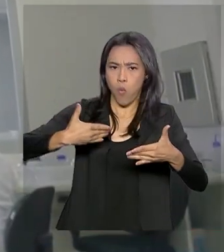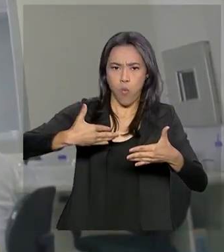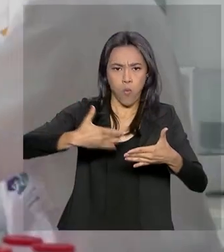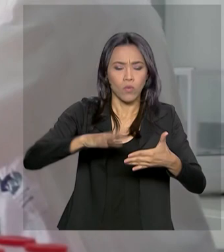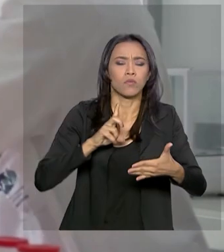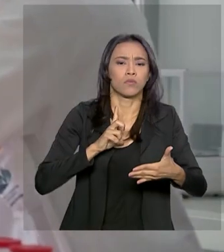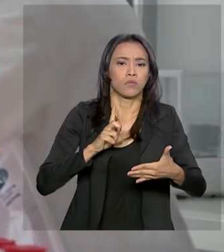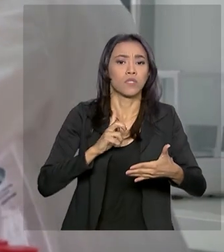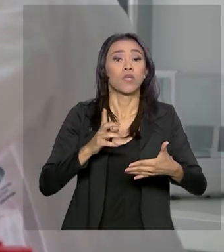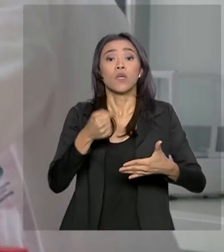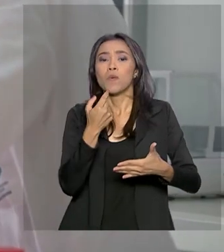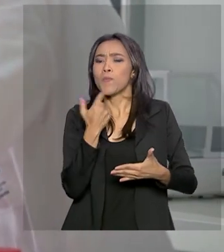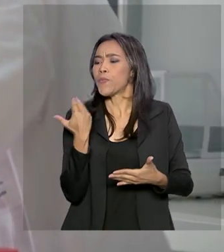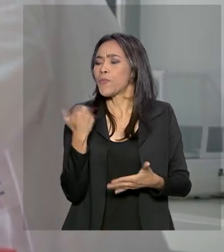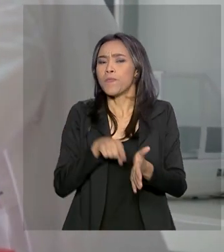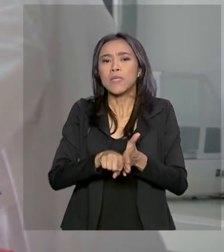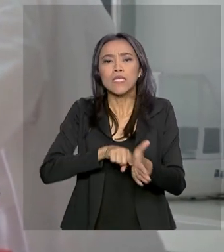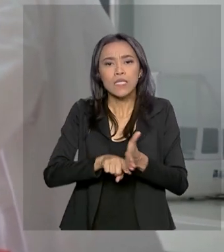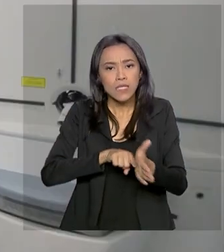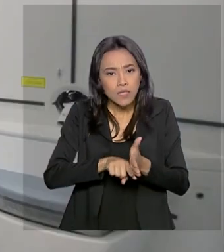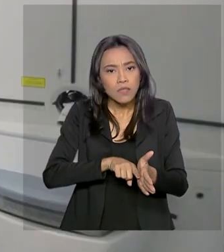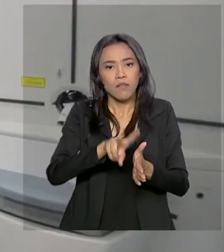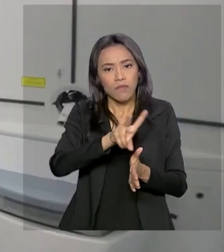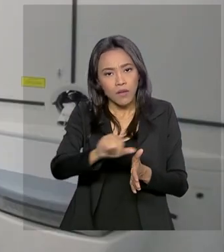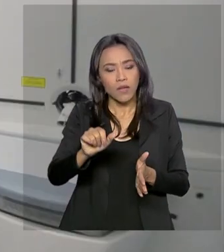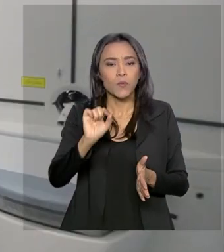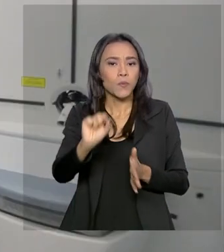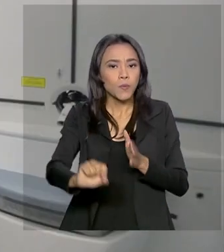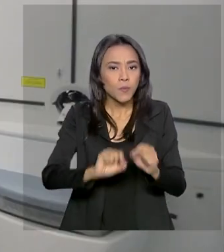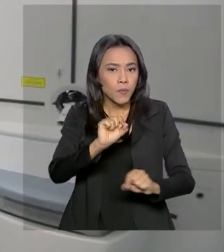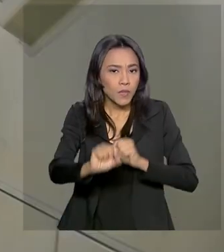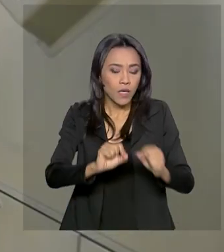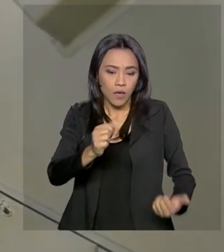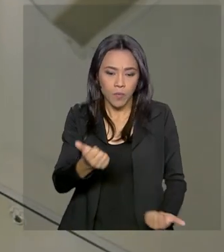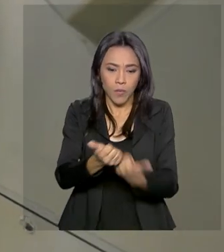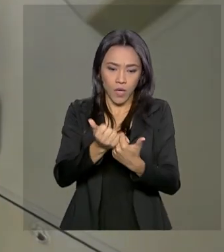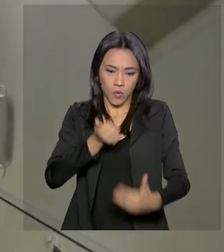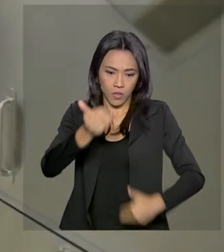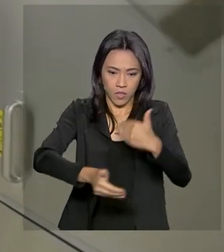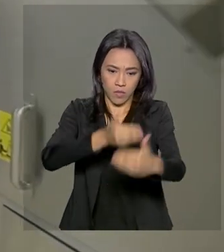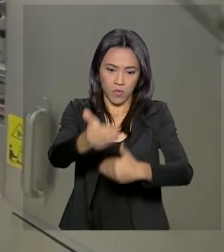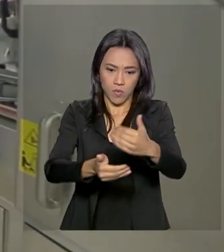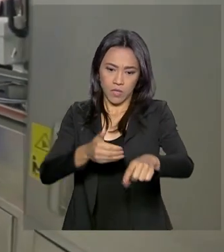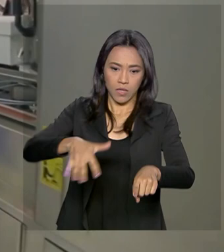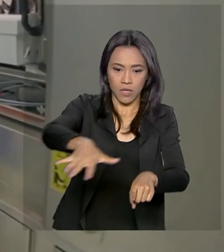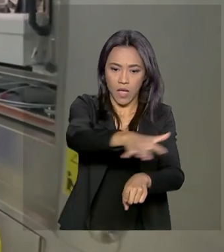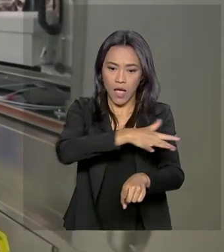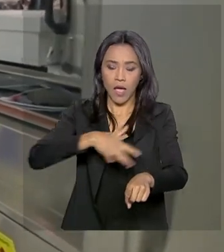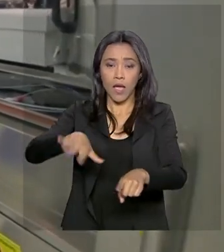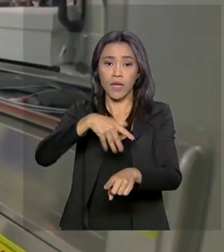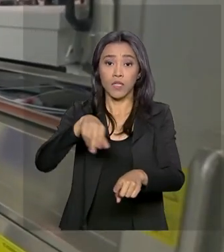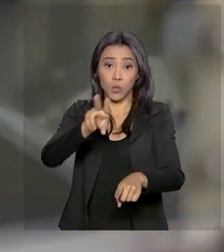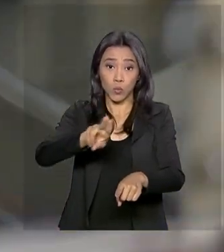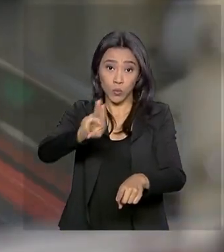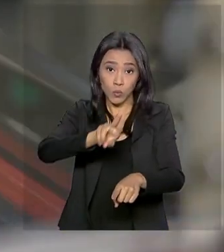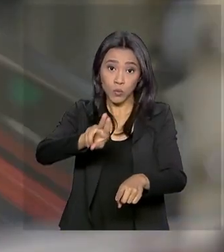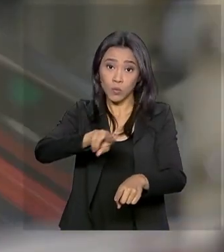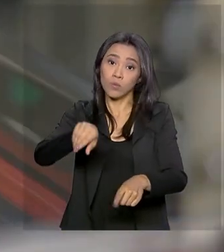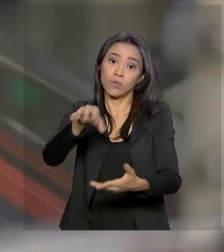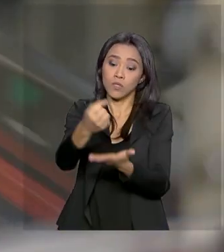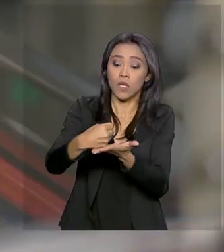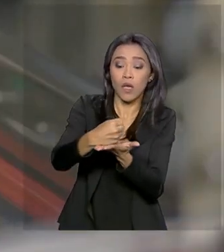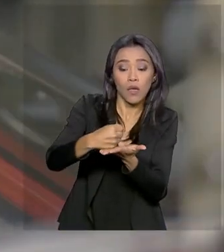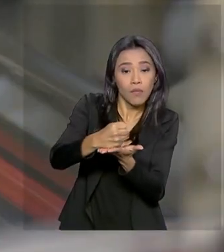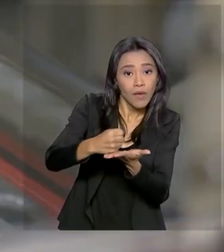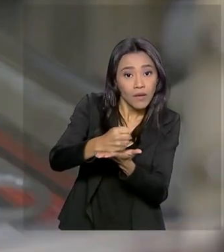Uma das mais recentes pesquisas vai facilitar o desenvolvimento dos radiofármacos, medicamentos que facilitam